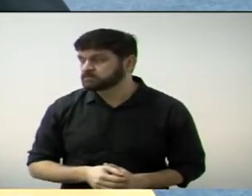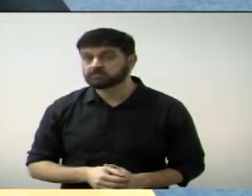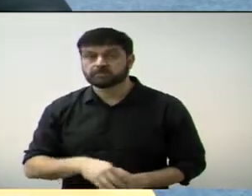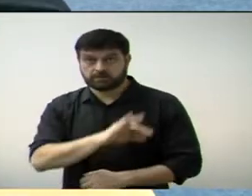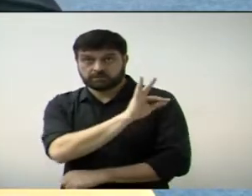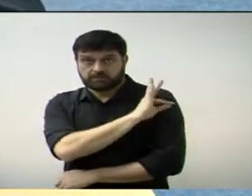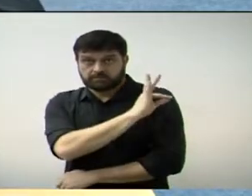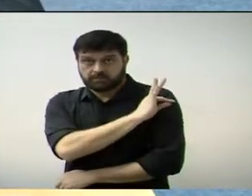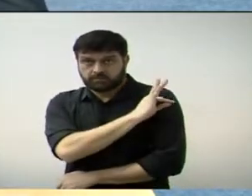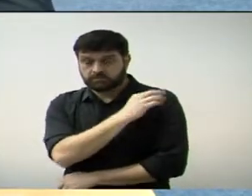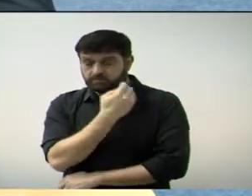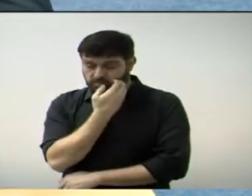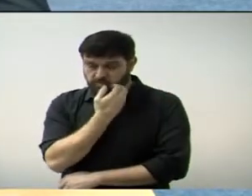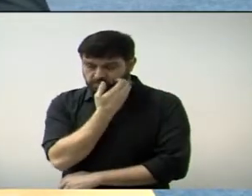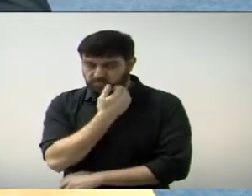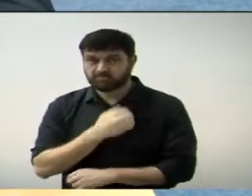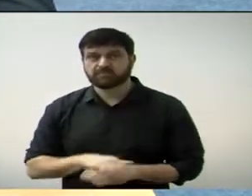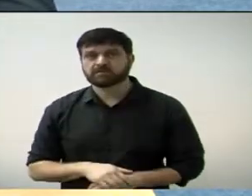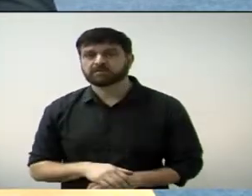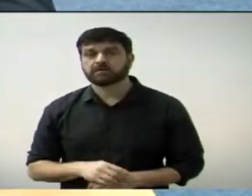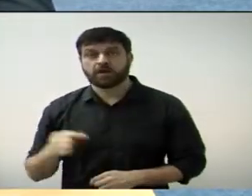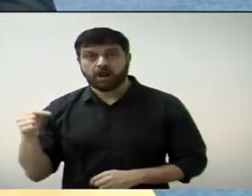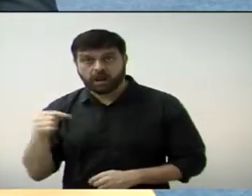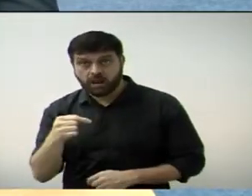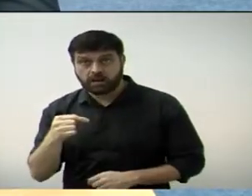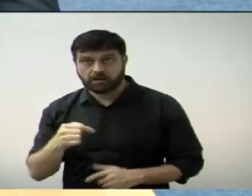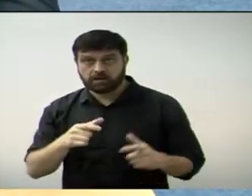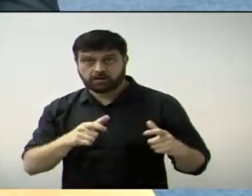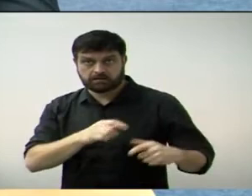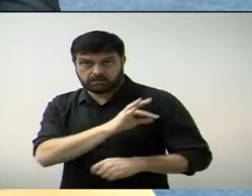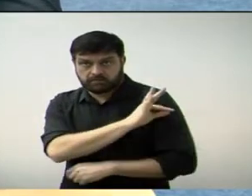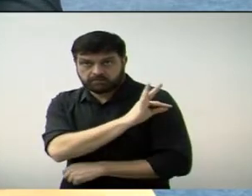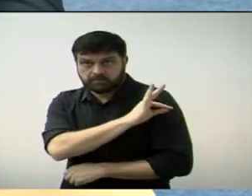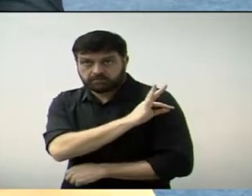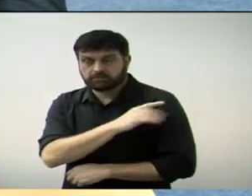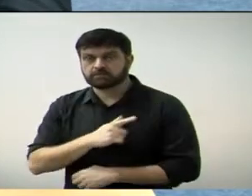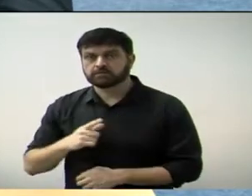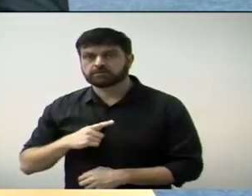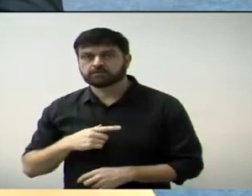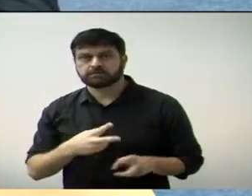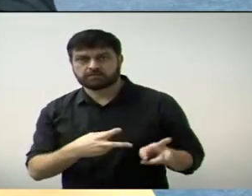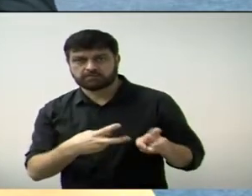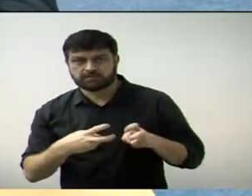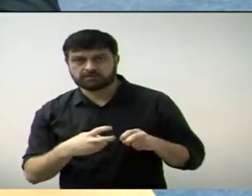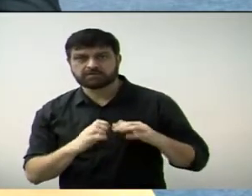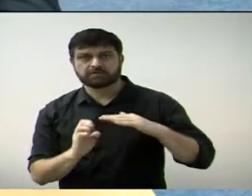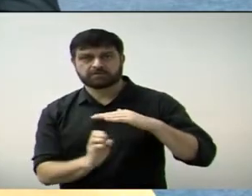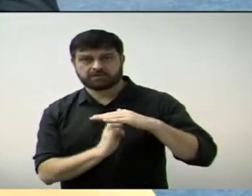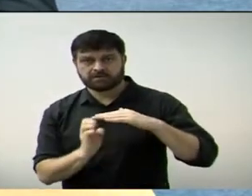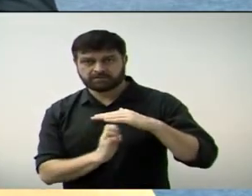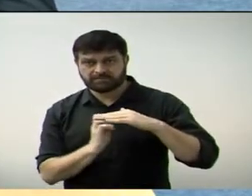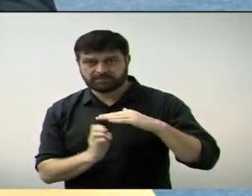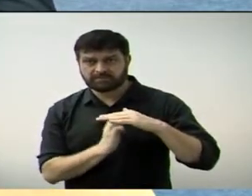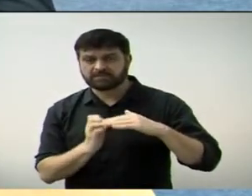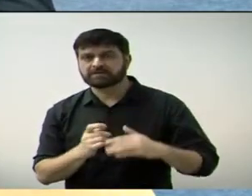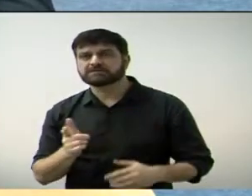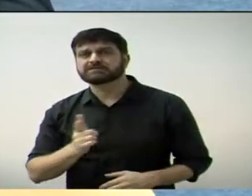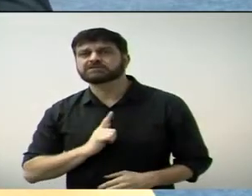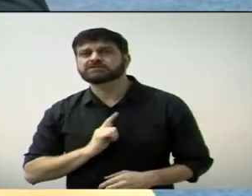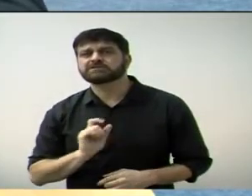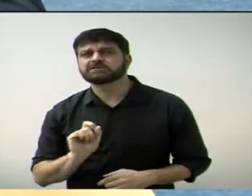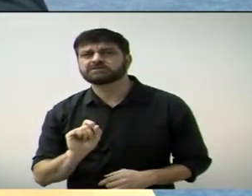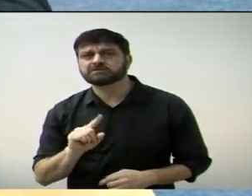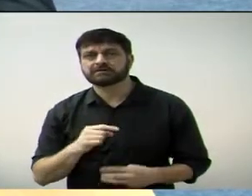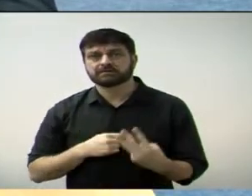prefeitura. E, dentro daquele plenário, dentro da integração da empresa Bueno, só tinha